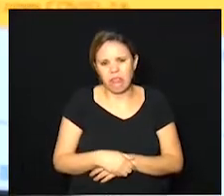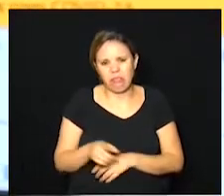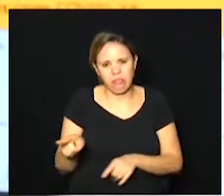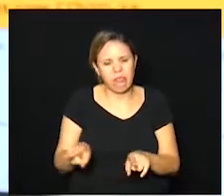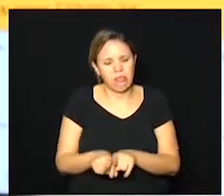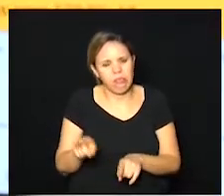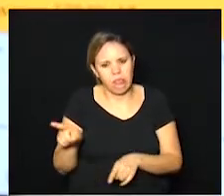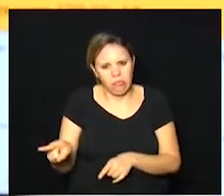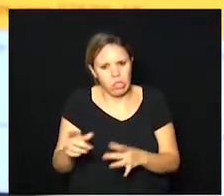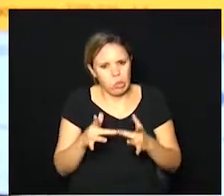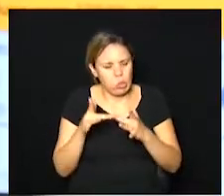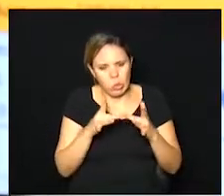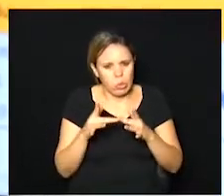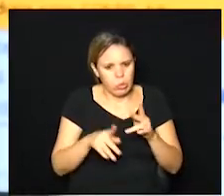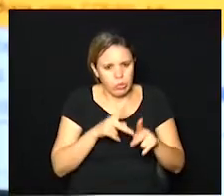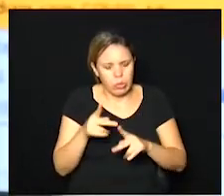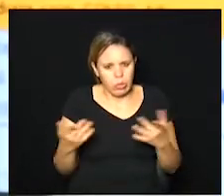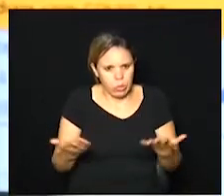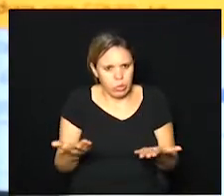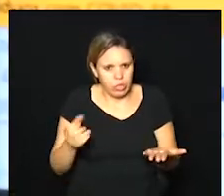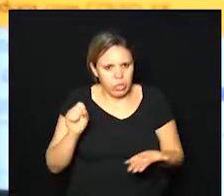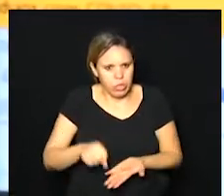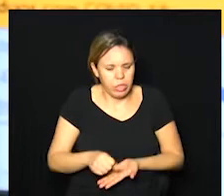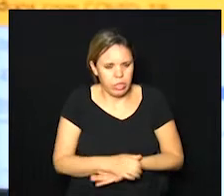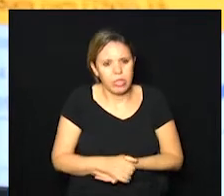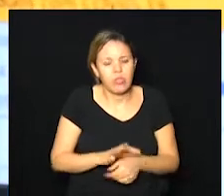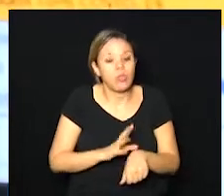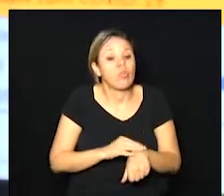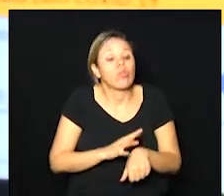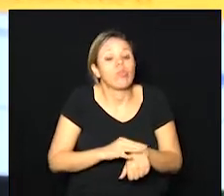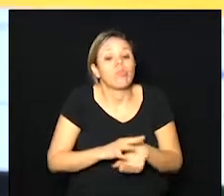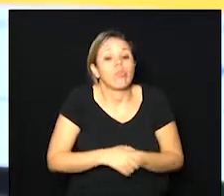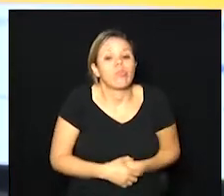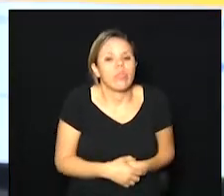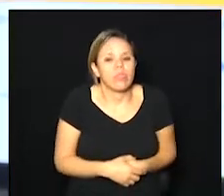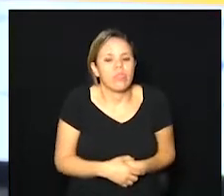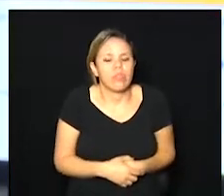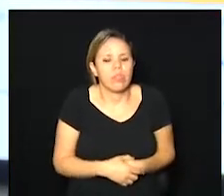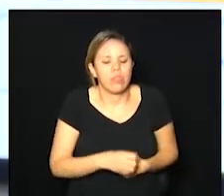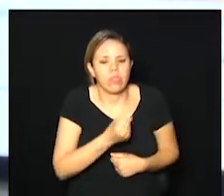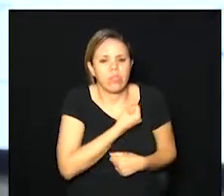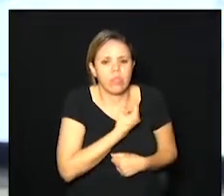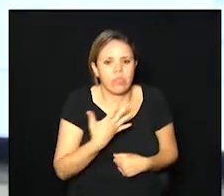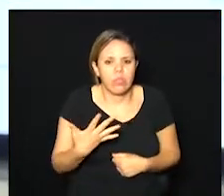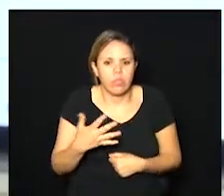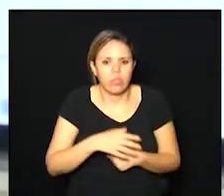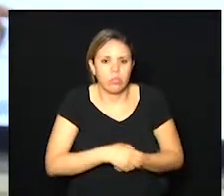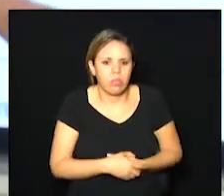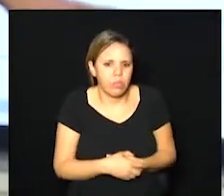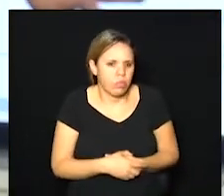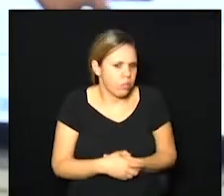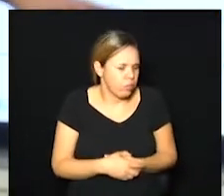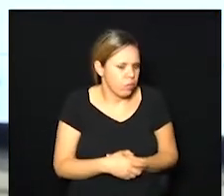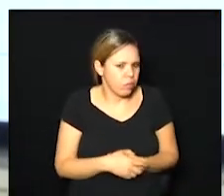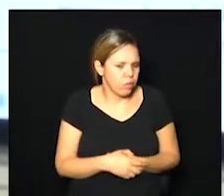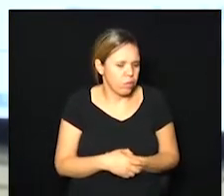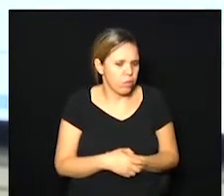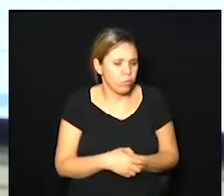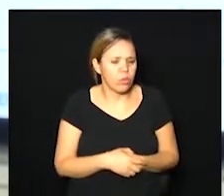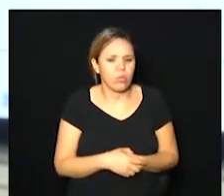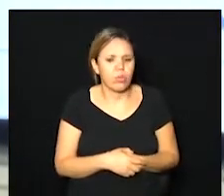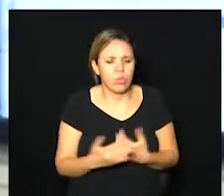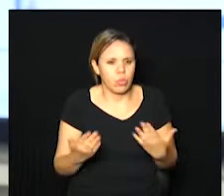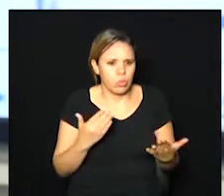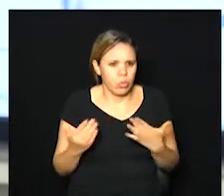também vale contato com indivíduos agora sim doentes e também o número foi pequeno nessa população mas com uma